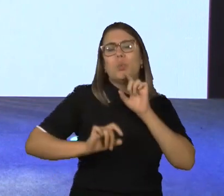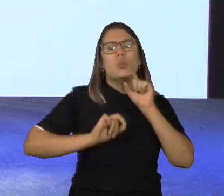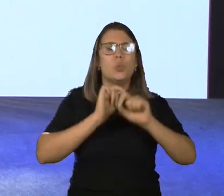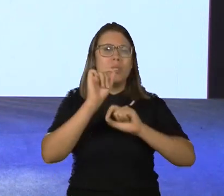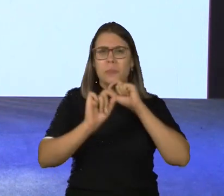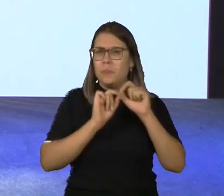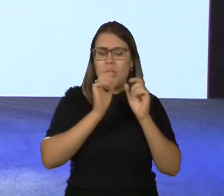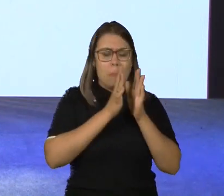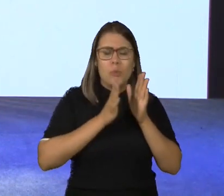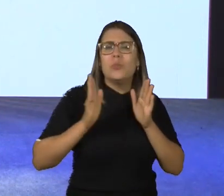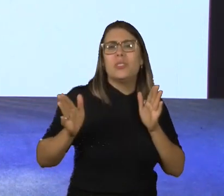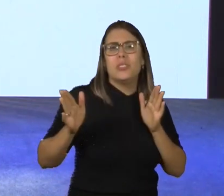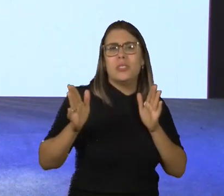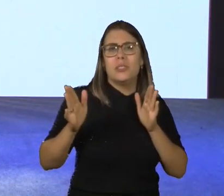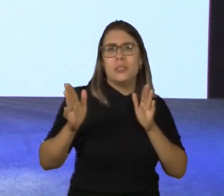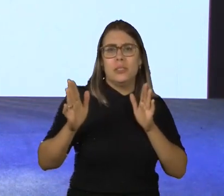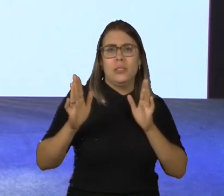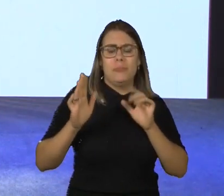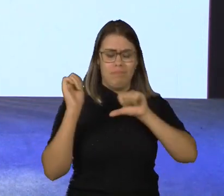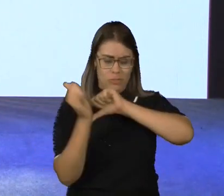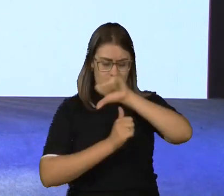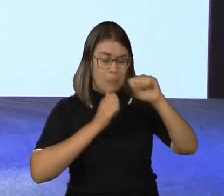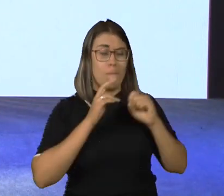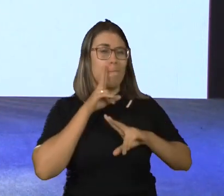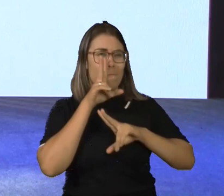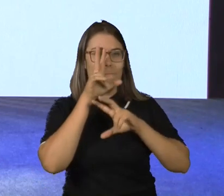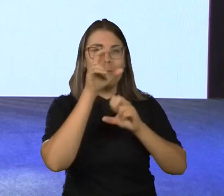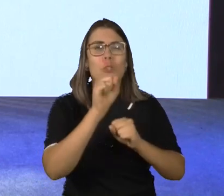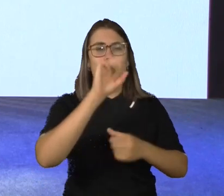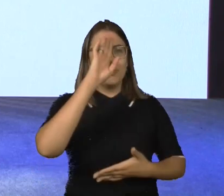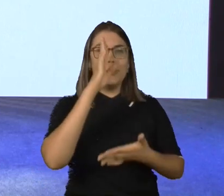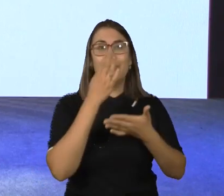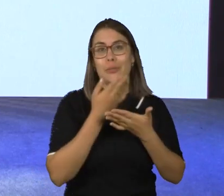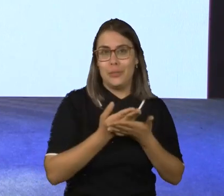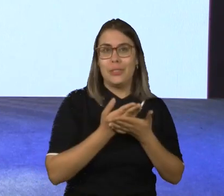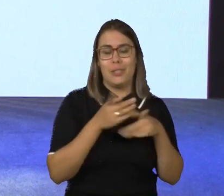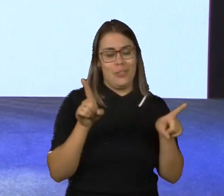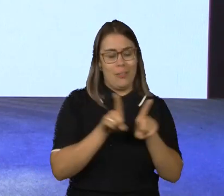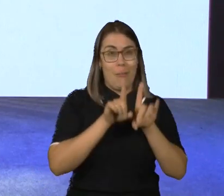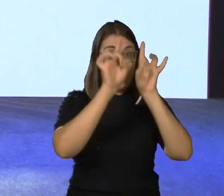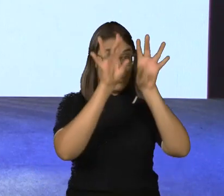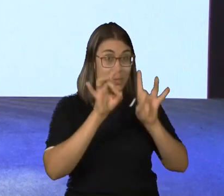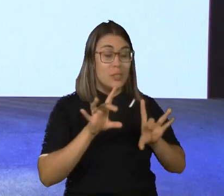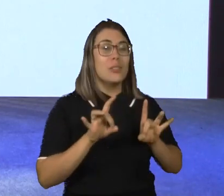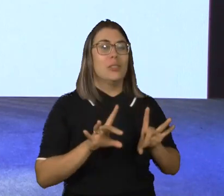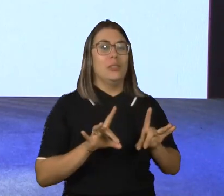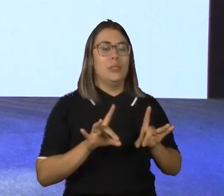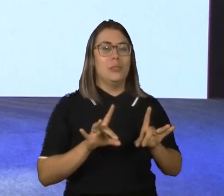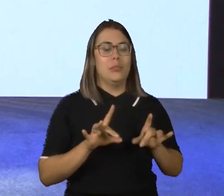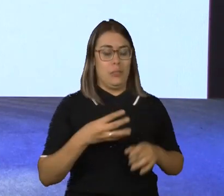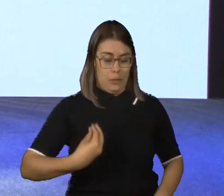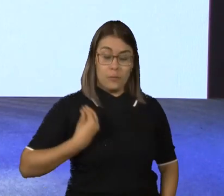empoderamento. Processo de se tornar mais forte e mais confiante, especialmente no controle da sua